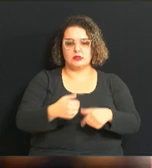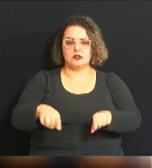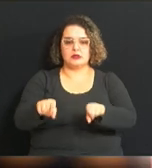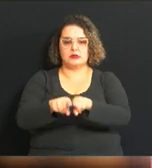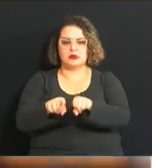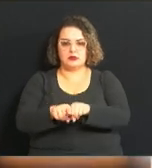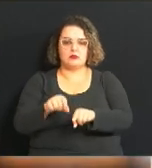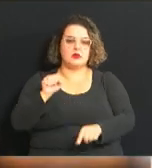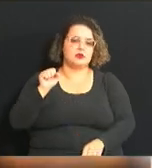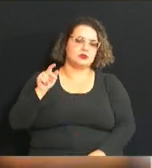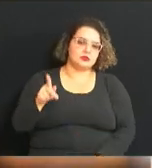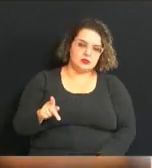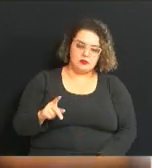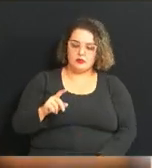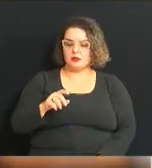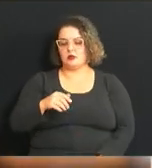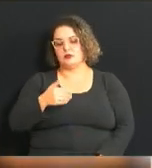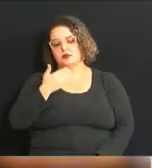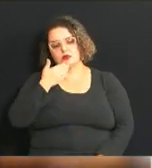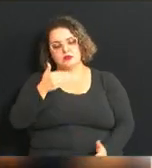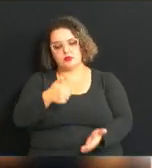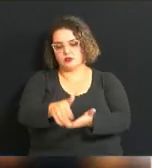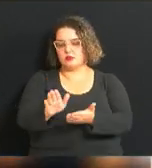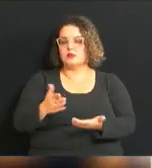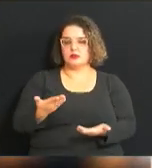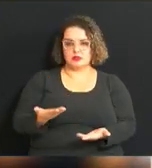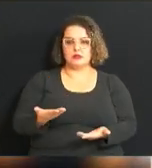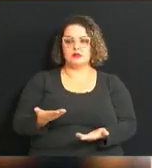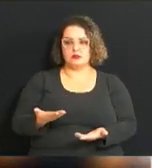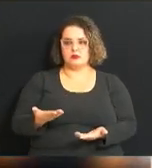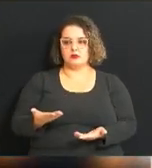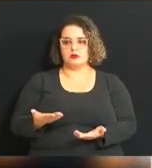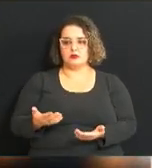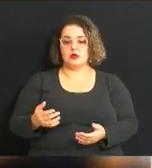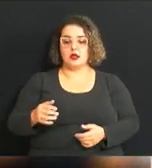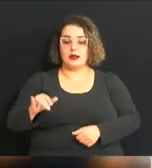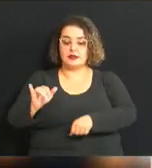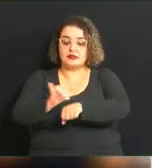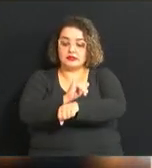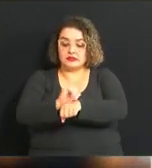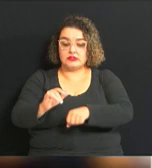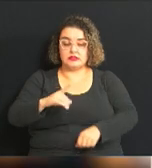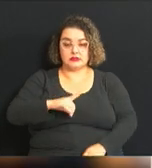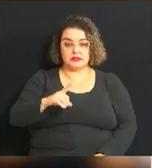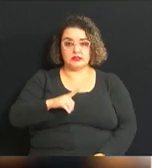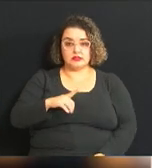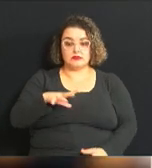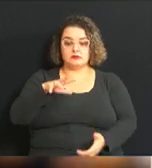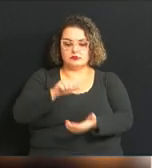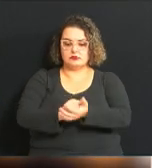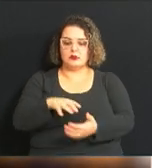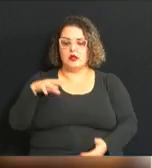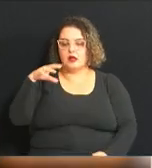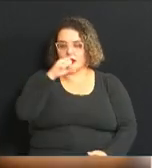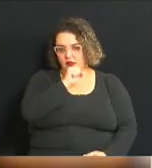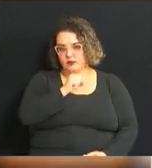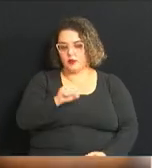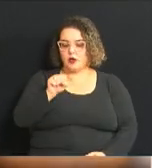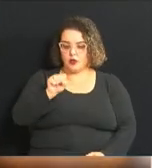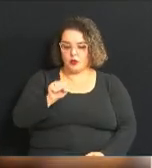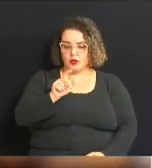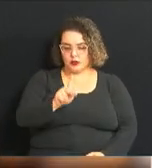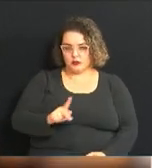aposentadorias, exonerações. Então, hoje, o desenho que nós temos de preenchimento imediato são oito vice-diretores.